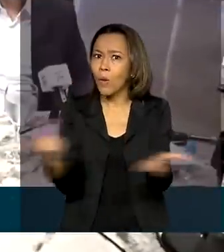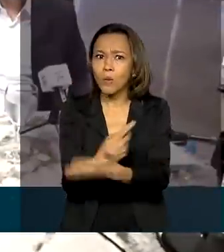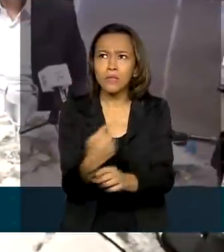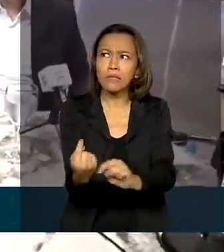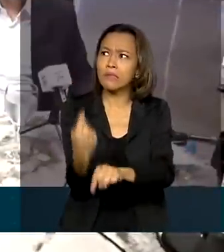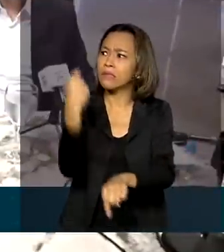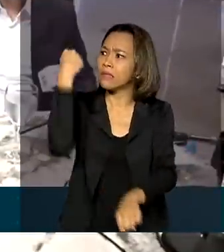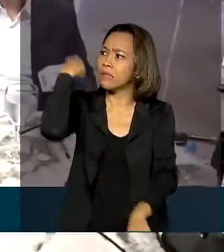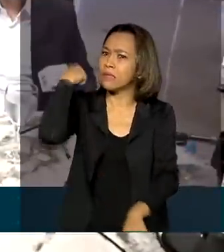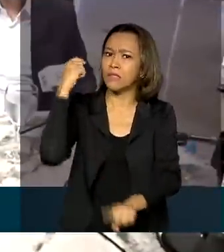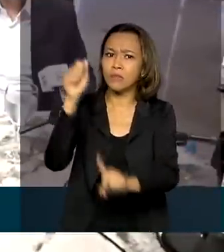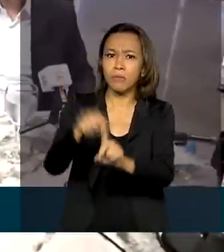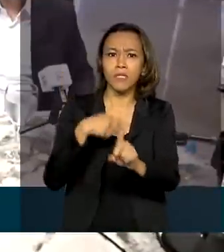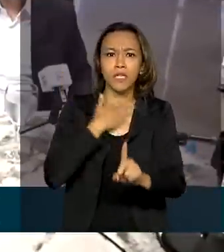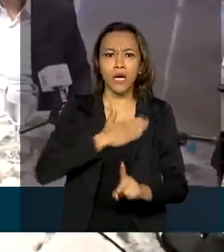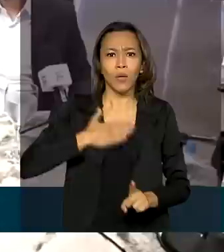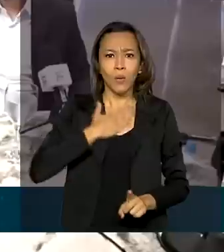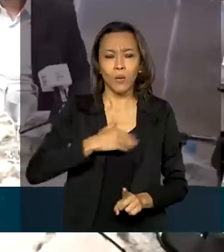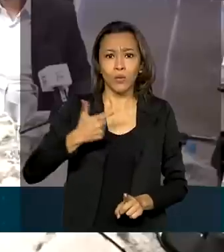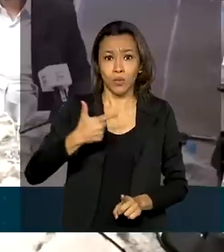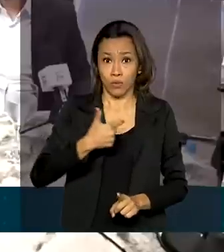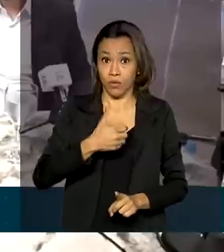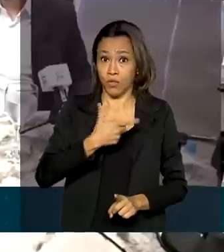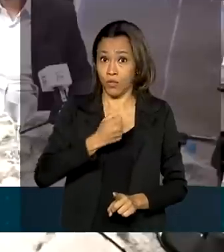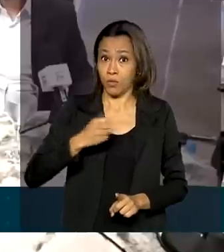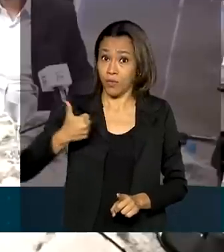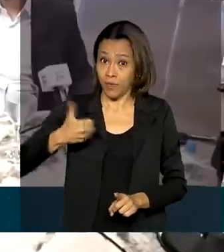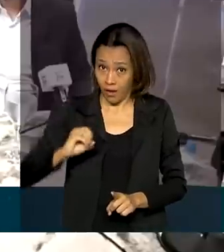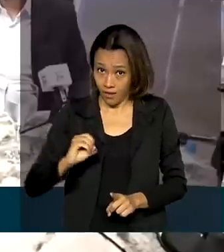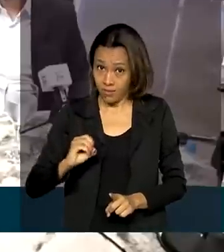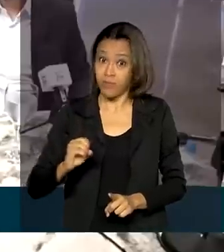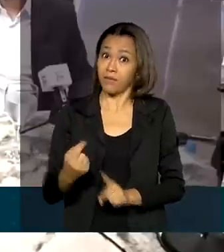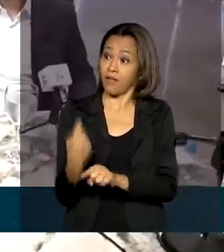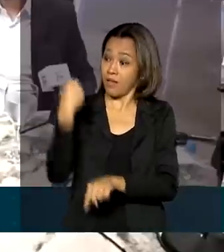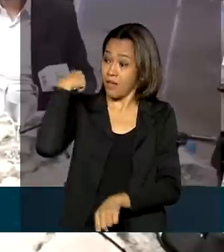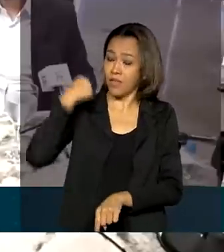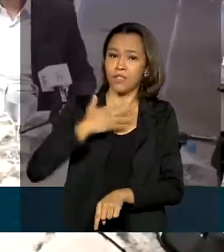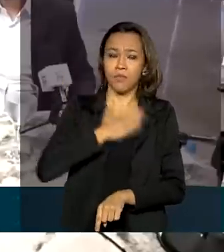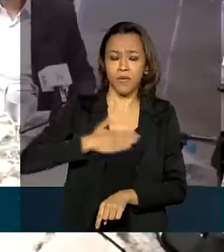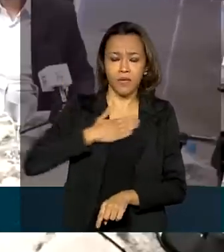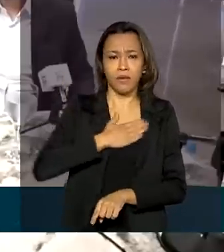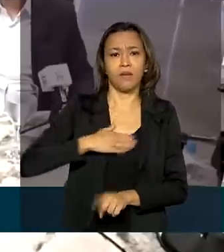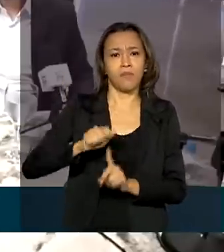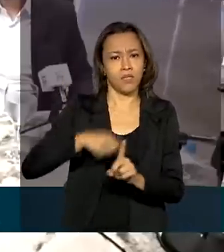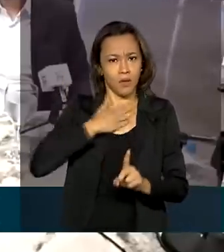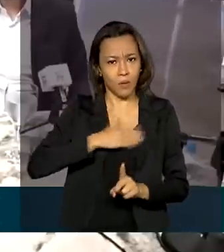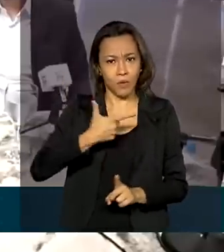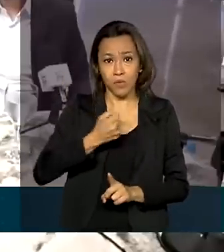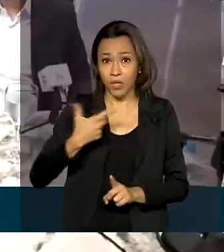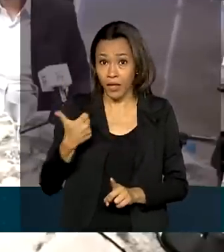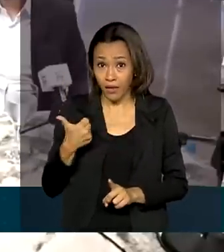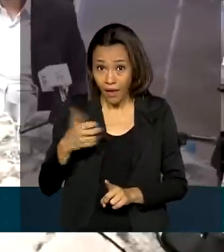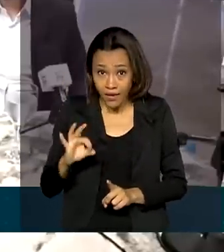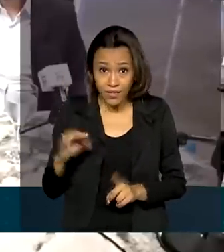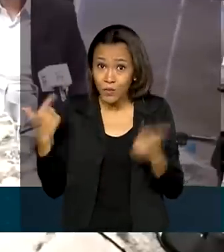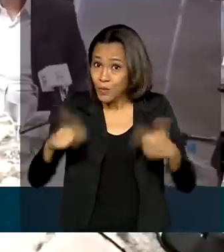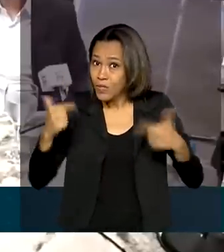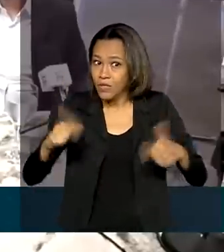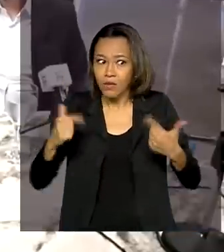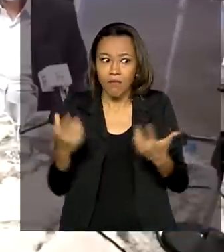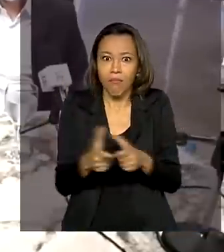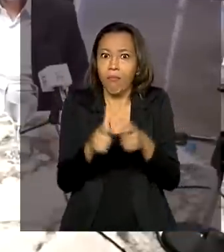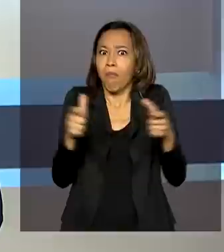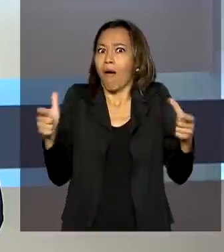agosto de 2010. Desde agosto de 2010, não havia um agosto com tanta